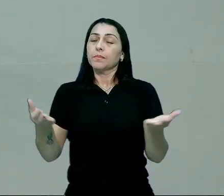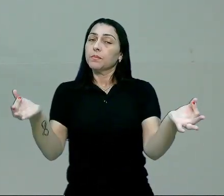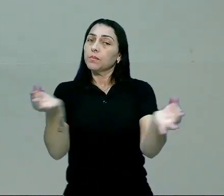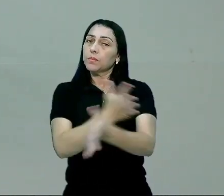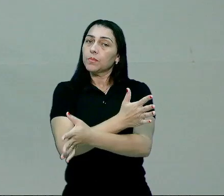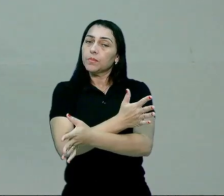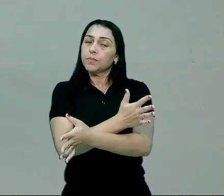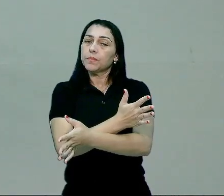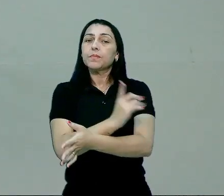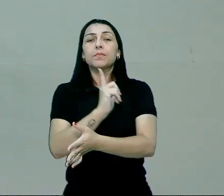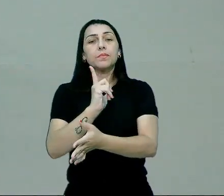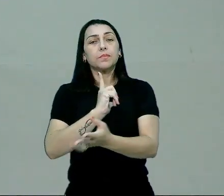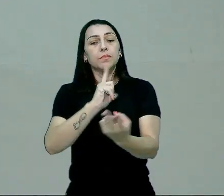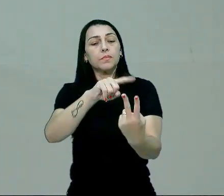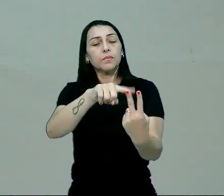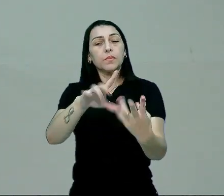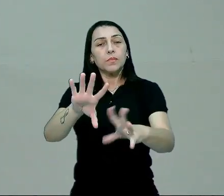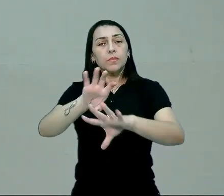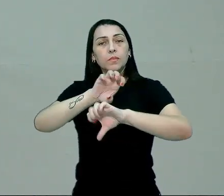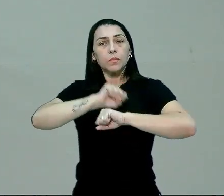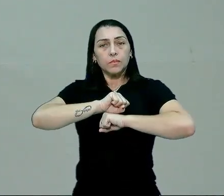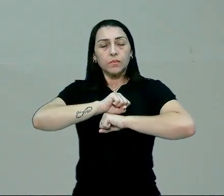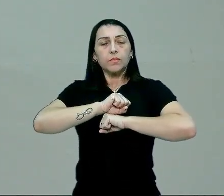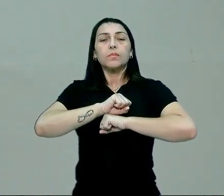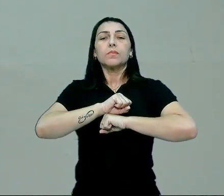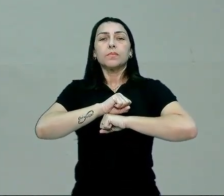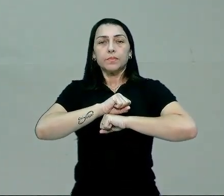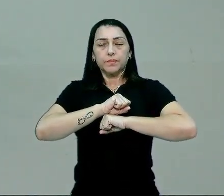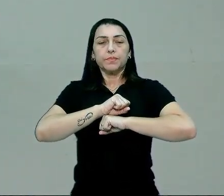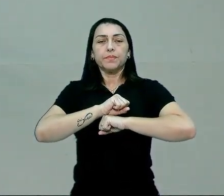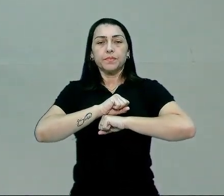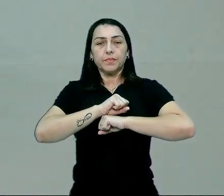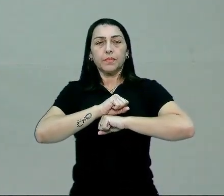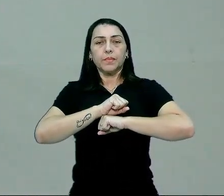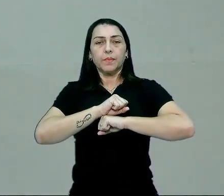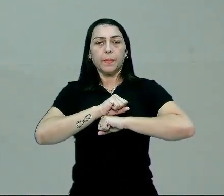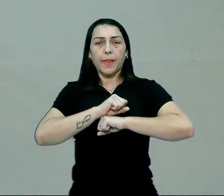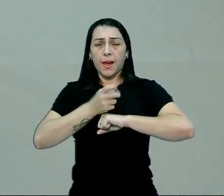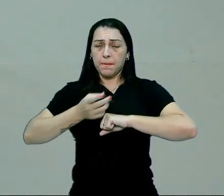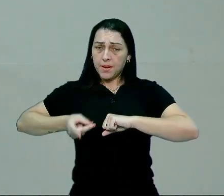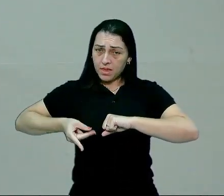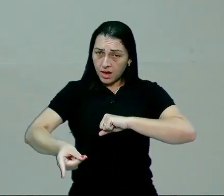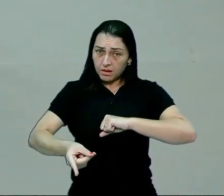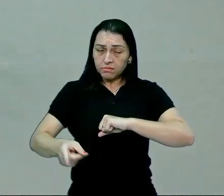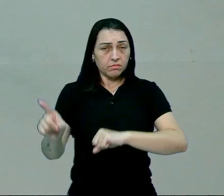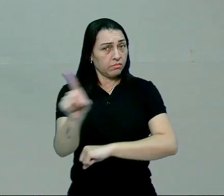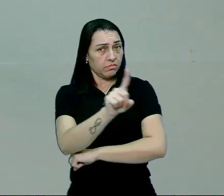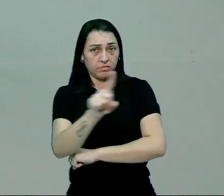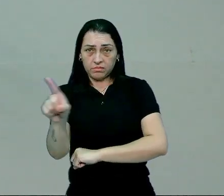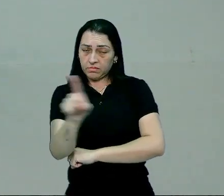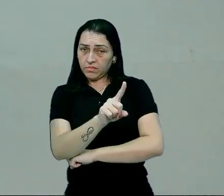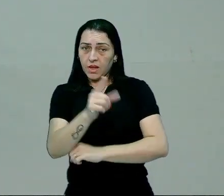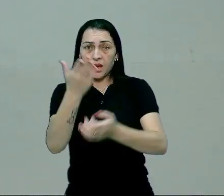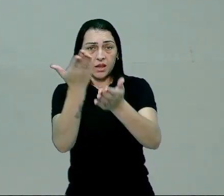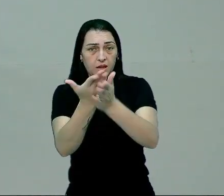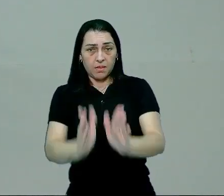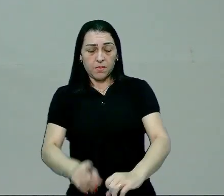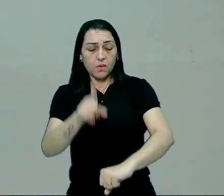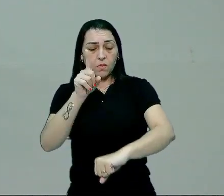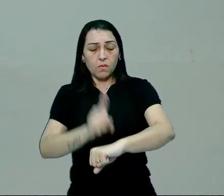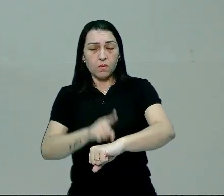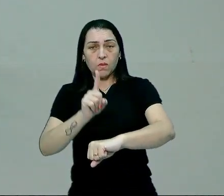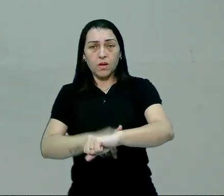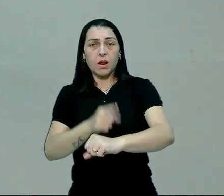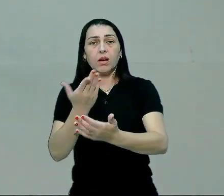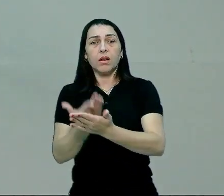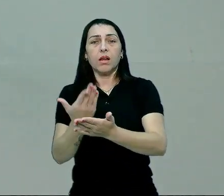Pronto. Temos ali a dominação estabelecida. Isso é algo pra sempre? Não. Acabou o horário de